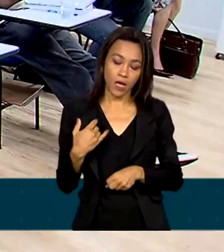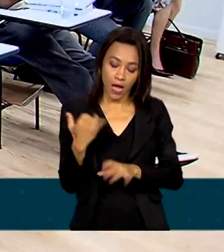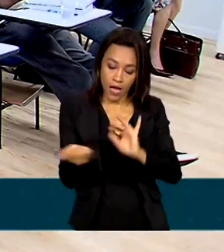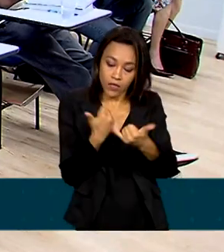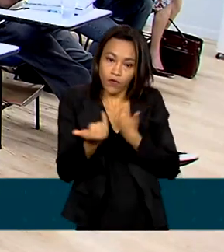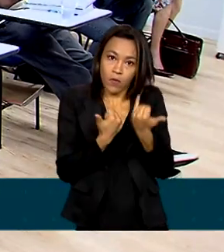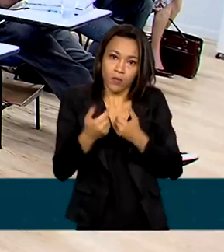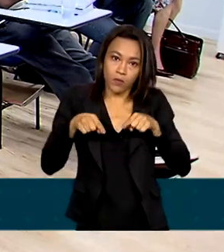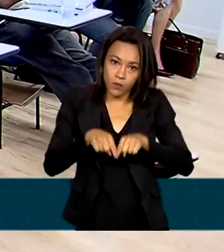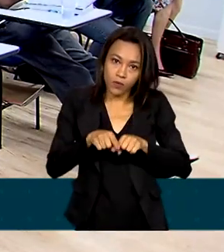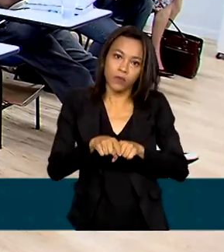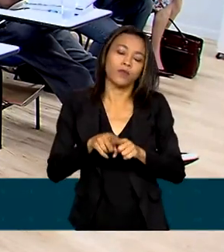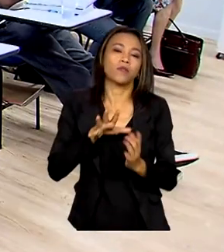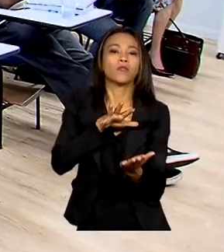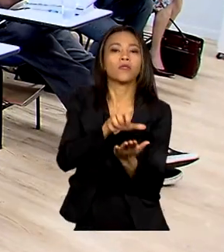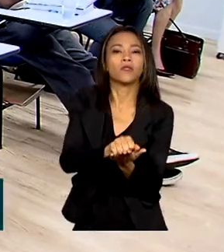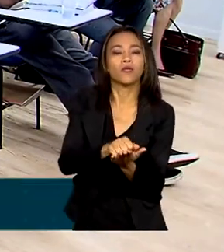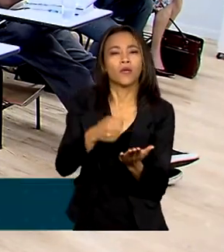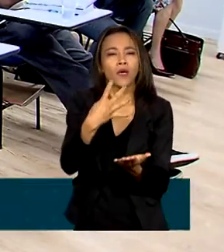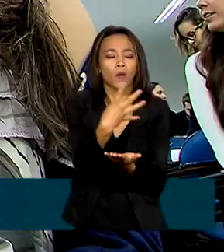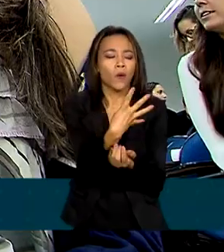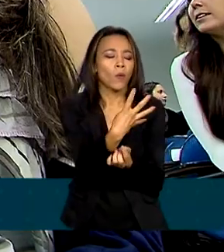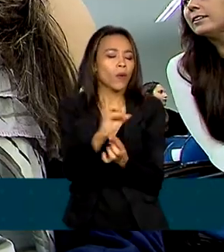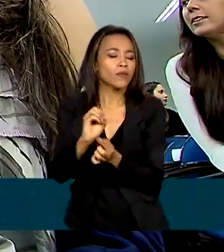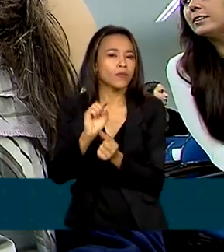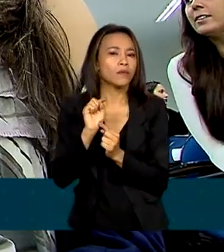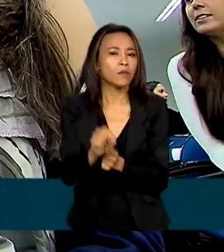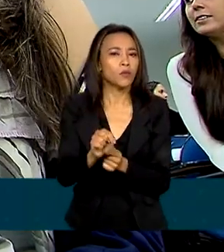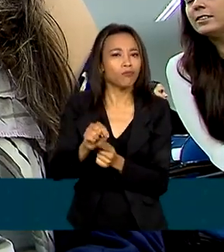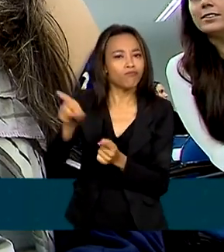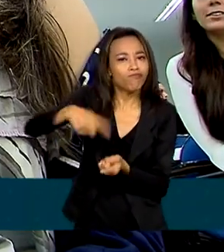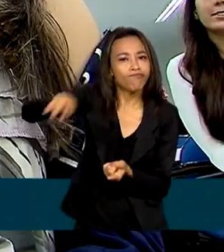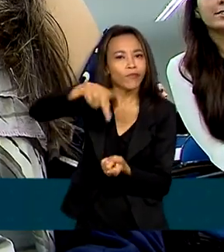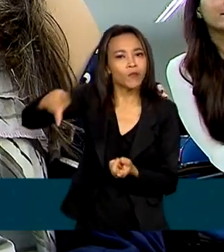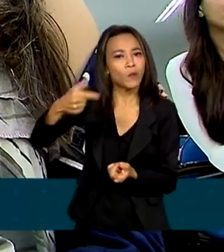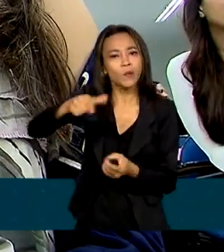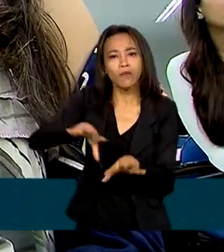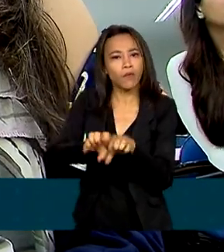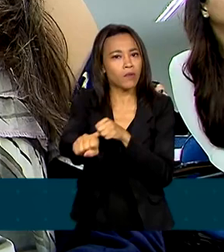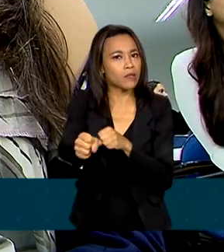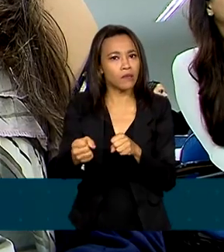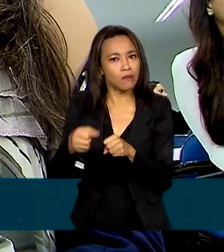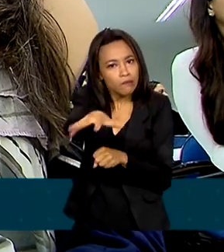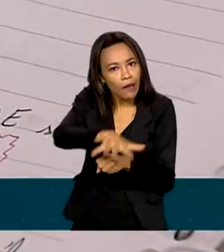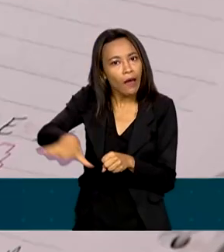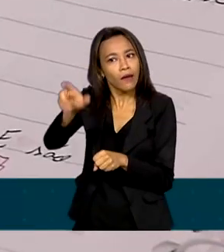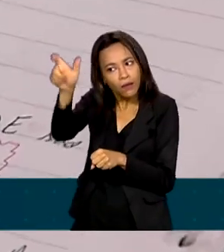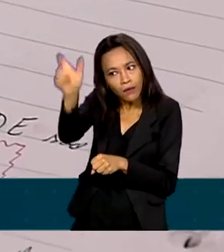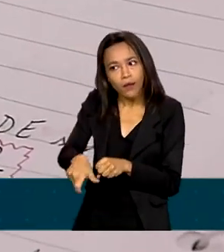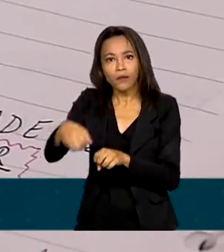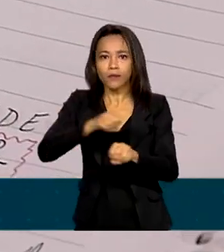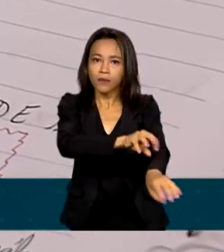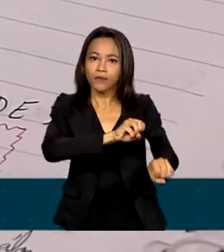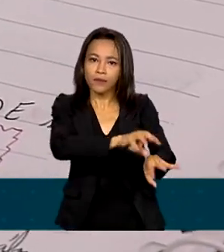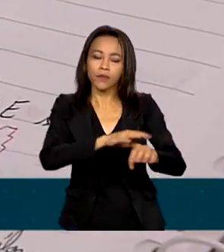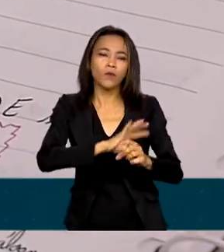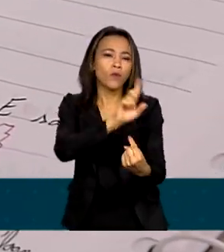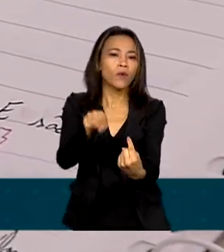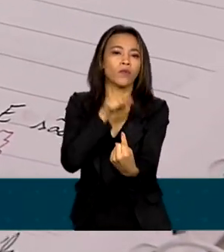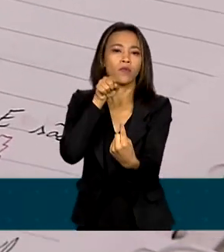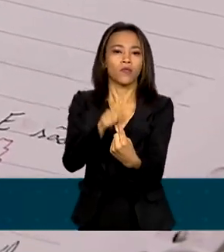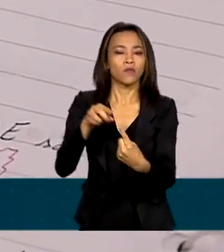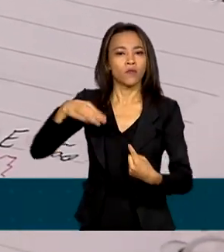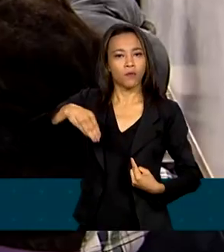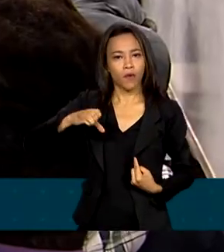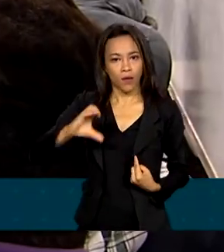superior, cerca de 400 mil professores não possuem graduação ou formação na área em que lecionam. Um dos objetivos do